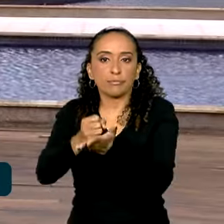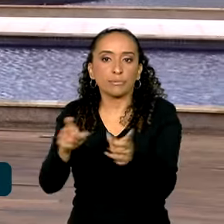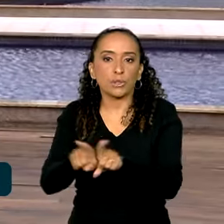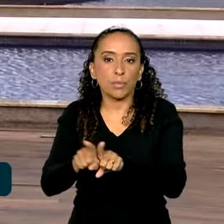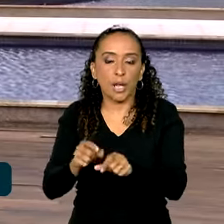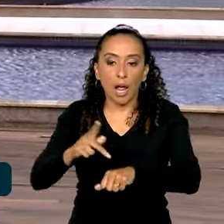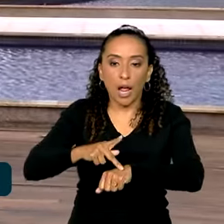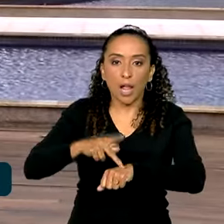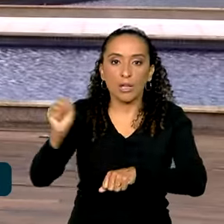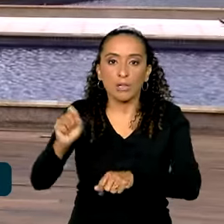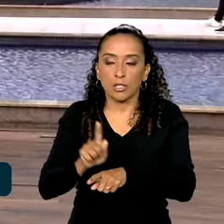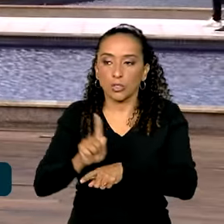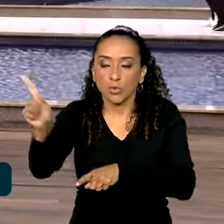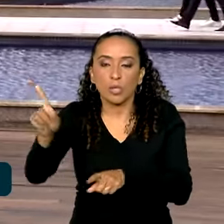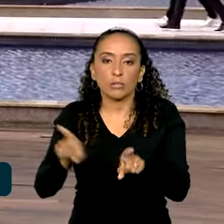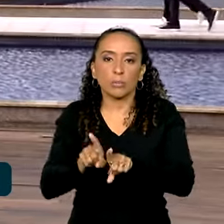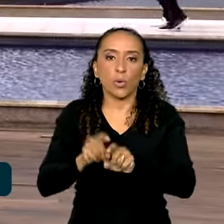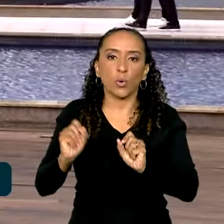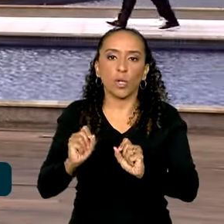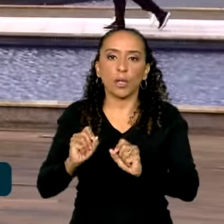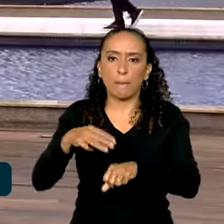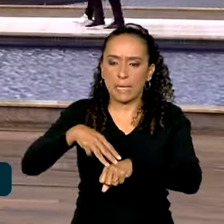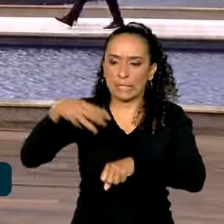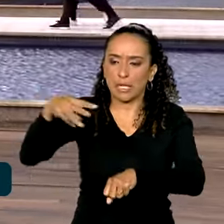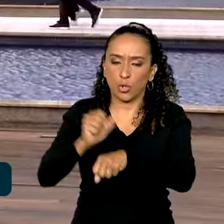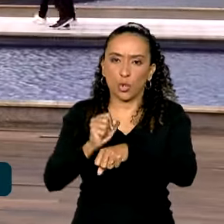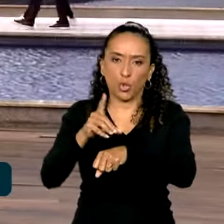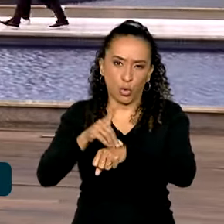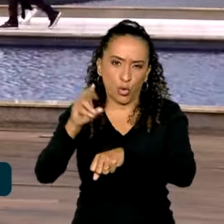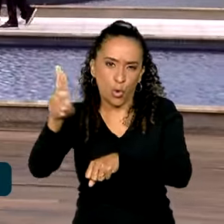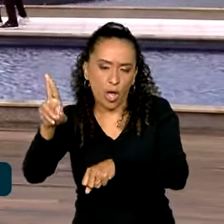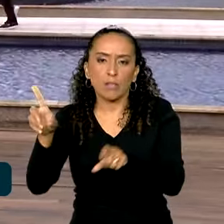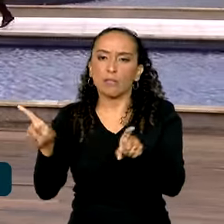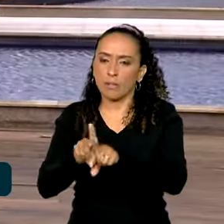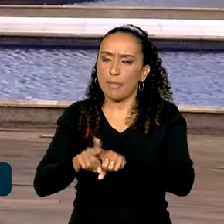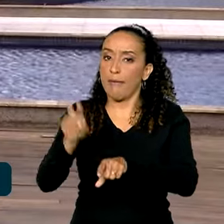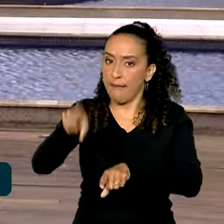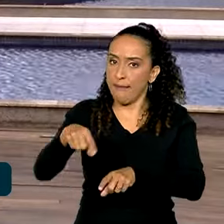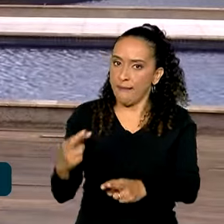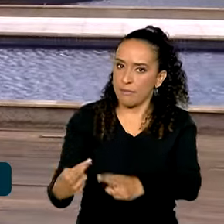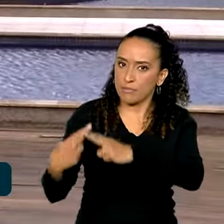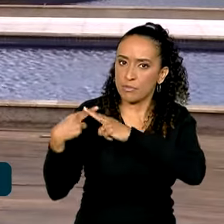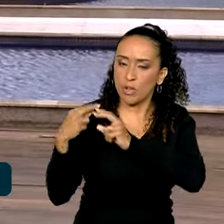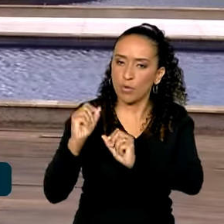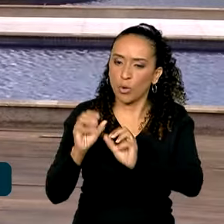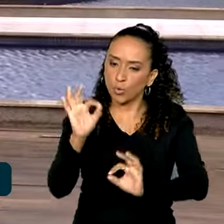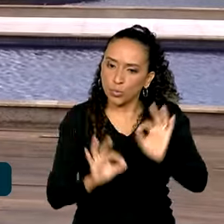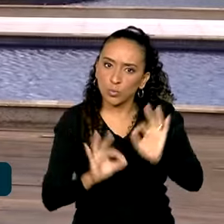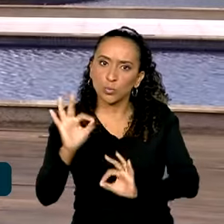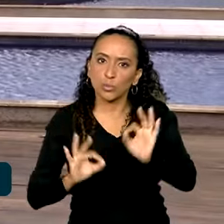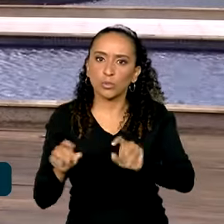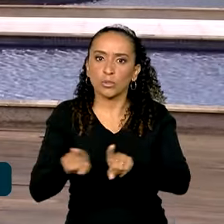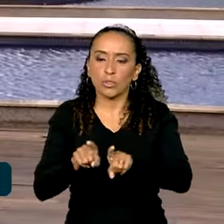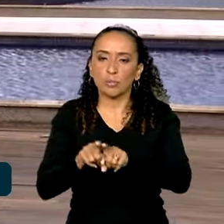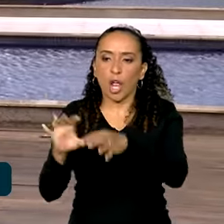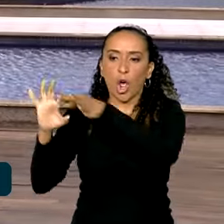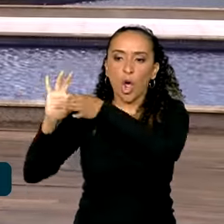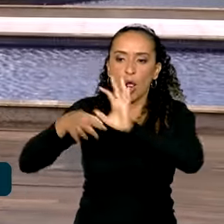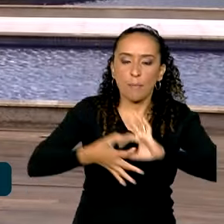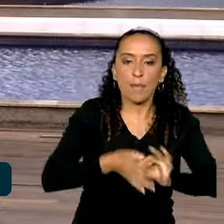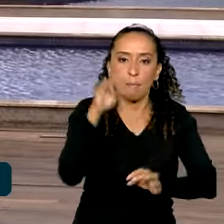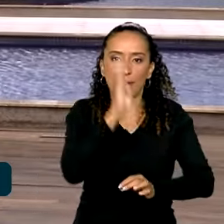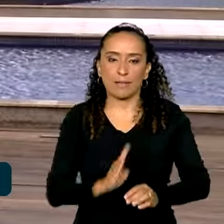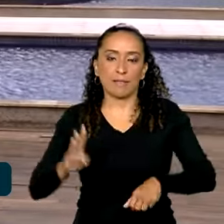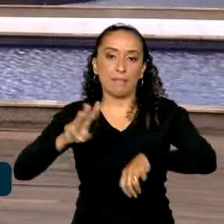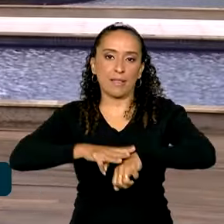graduação a pós-graduação, com mestrado, doutorado, além de ser responsável pela Organização da Olimpíada Brasileira